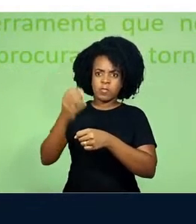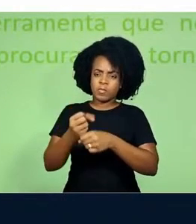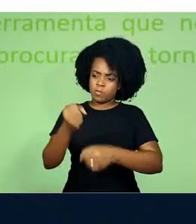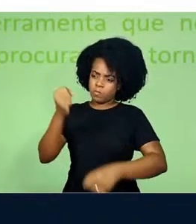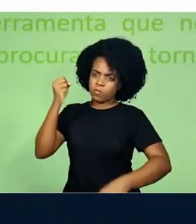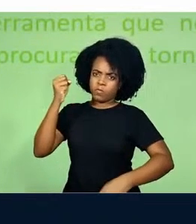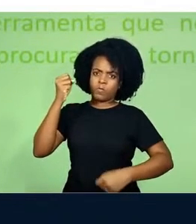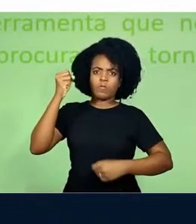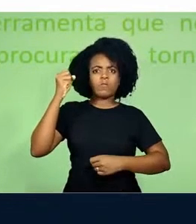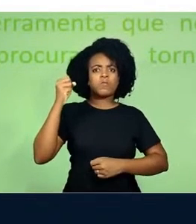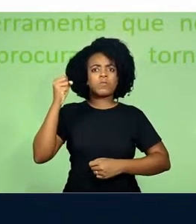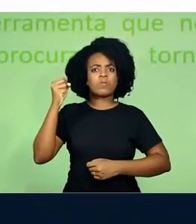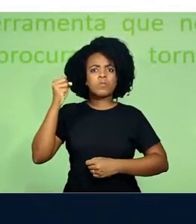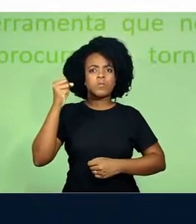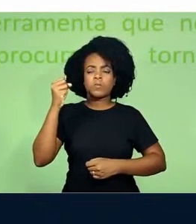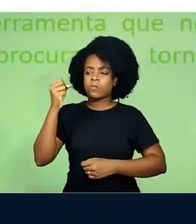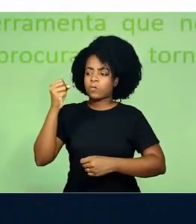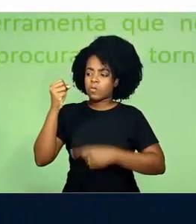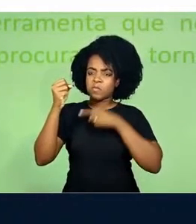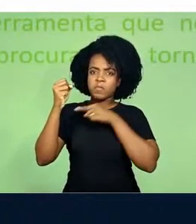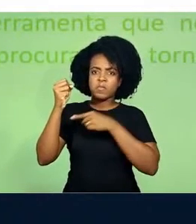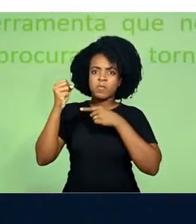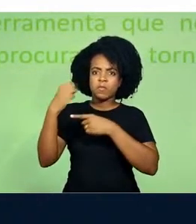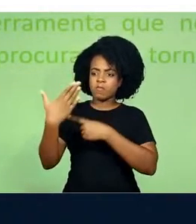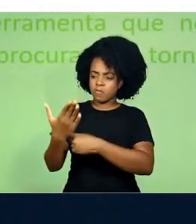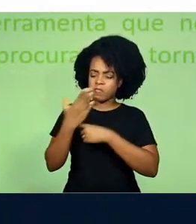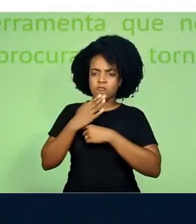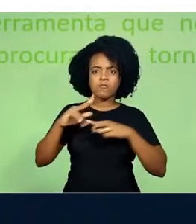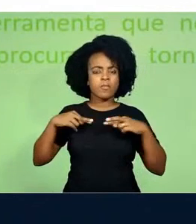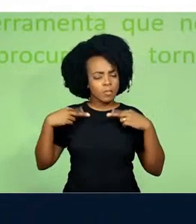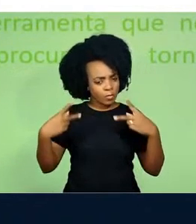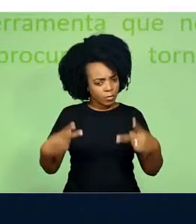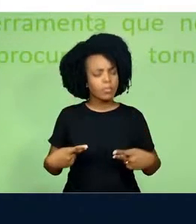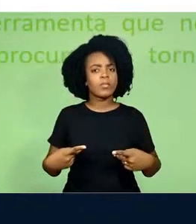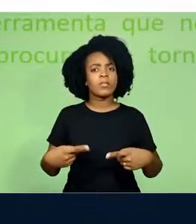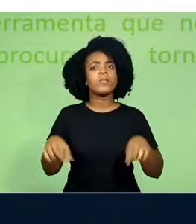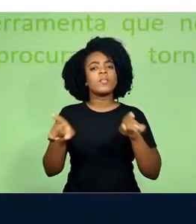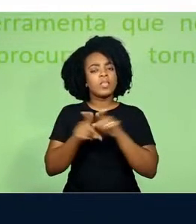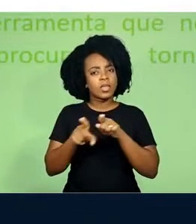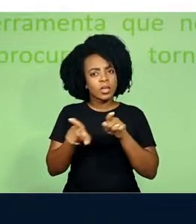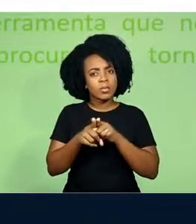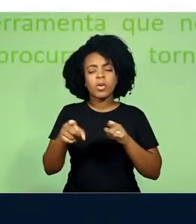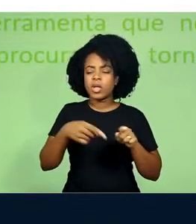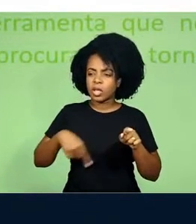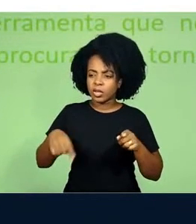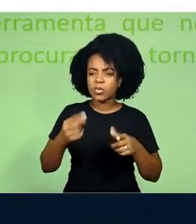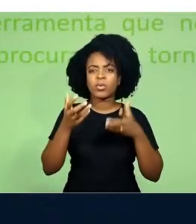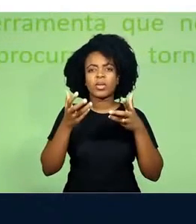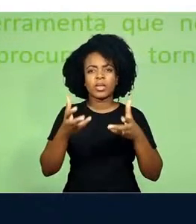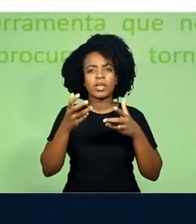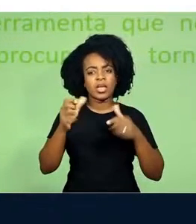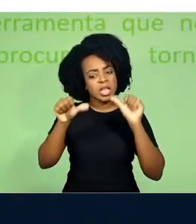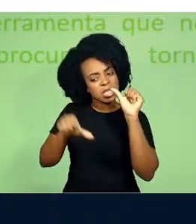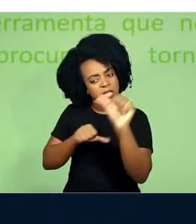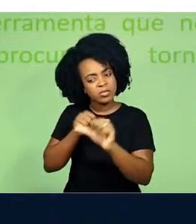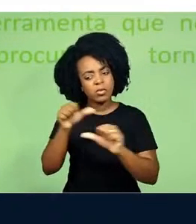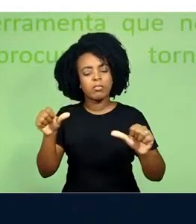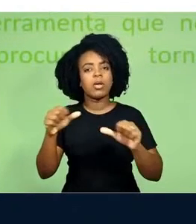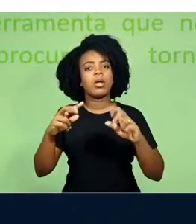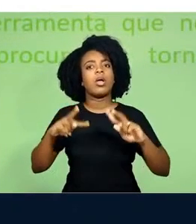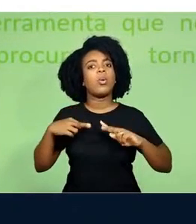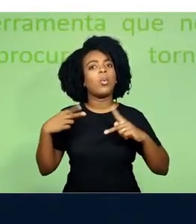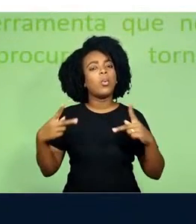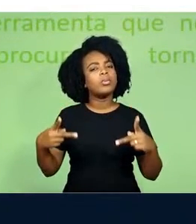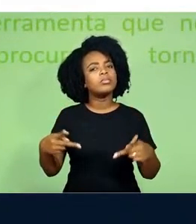que tornou o primata humano é também a ferramenta que nós vamos tentar transformar em algo